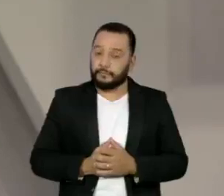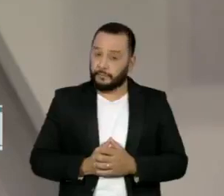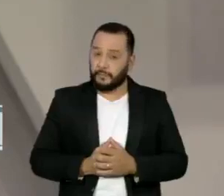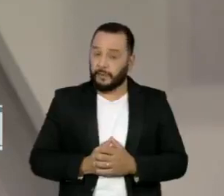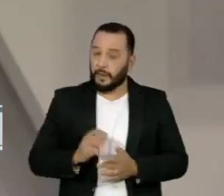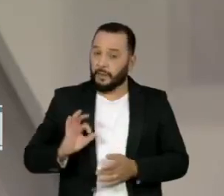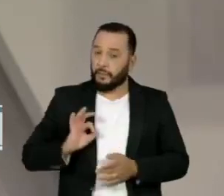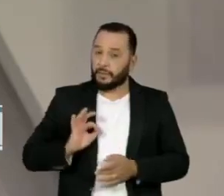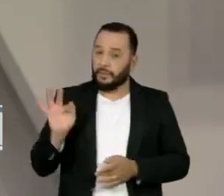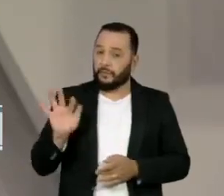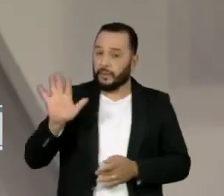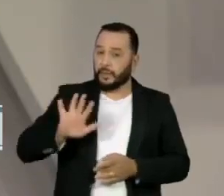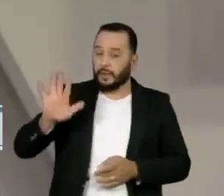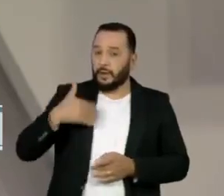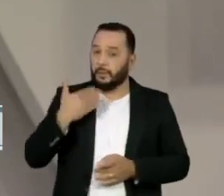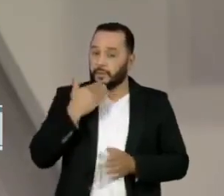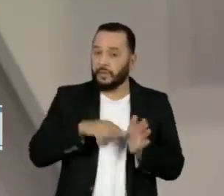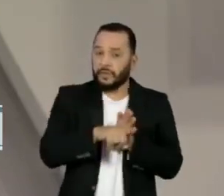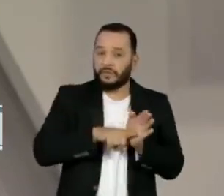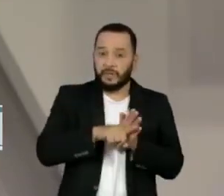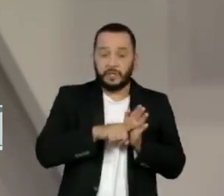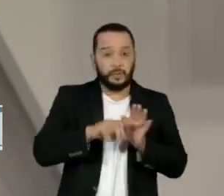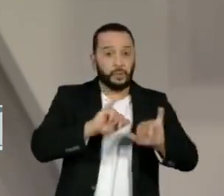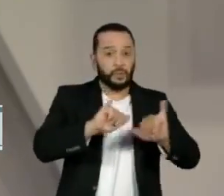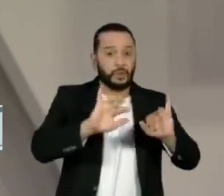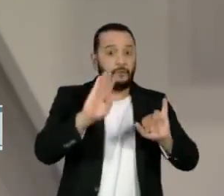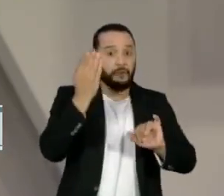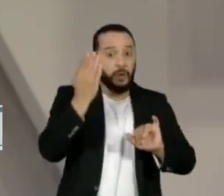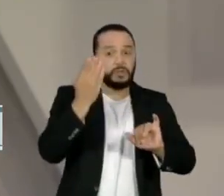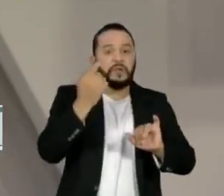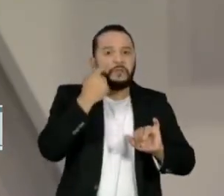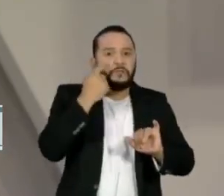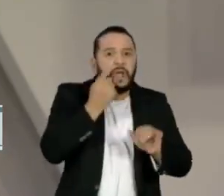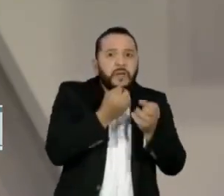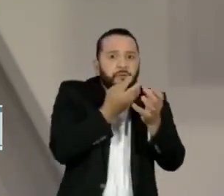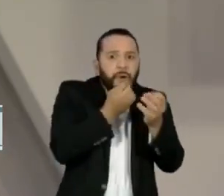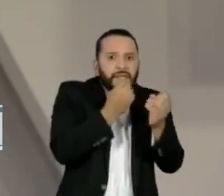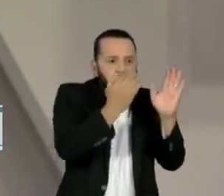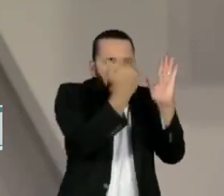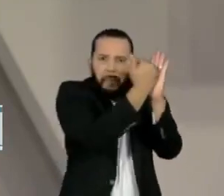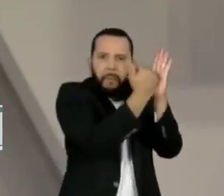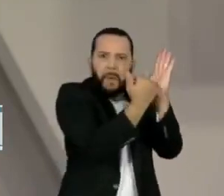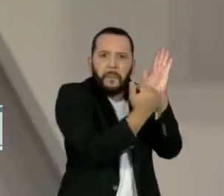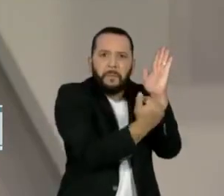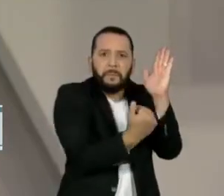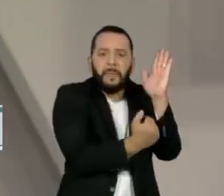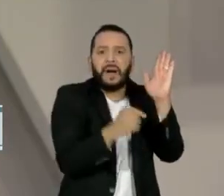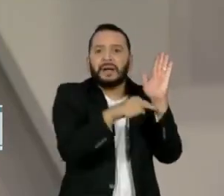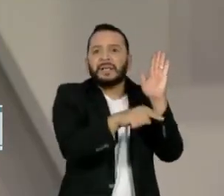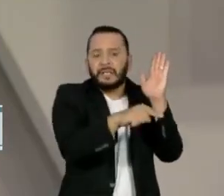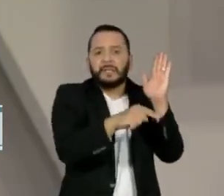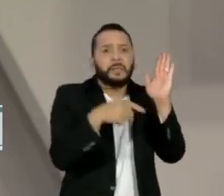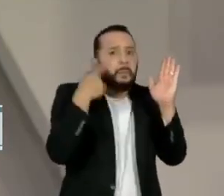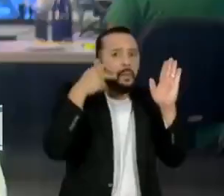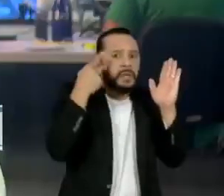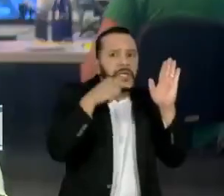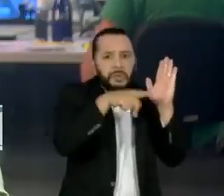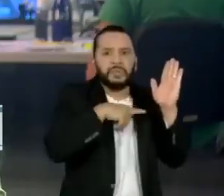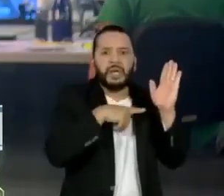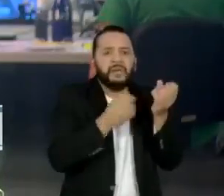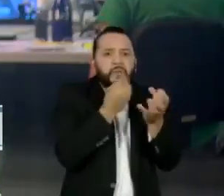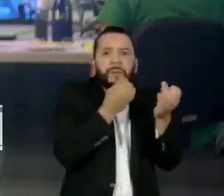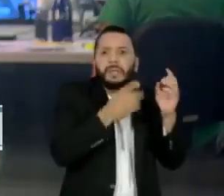A Polícia Federal pediu à CPI das fake news acesso a todas as informações obtidas pelos parlamentares durante a comissão.